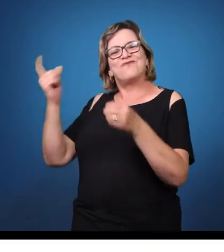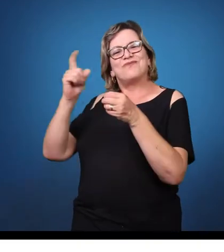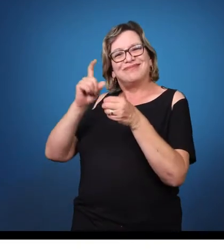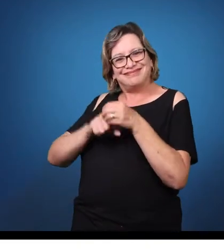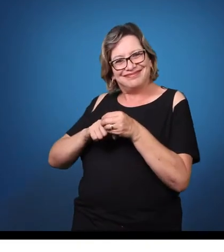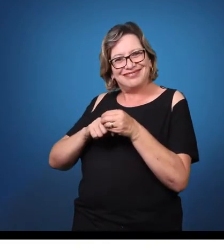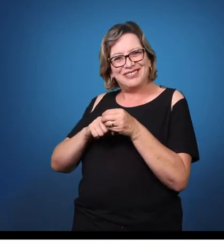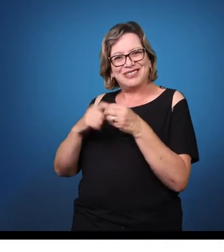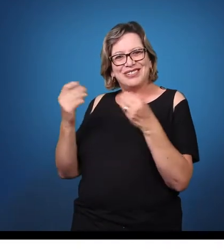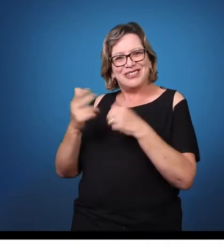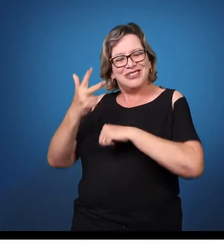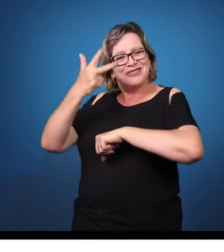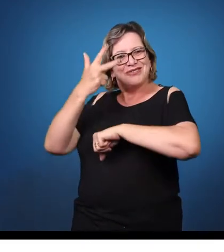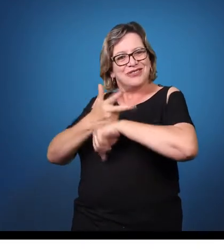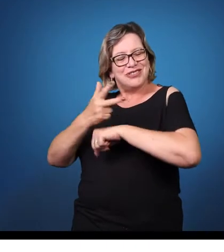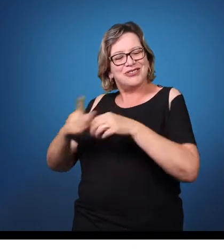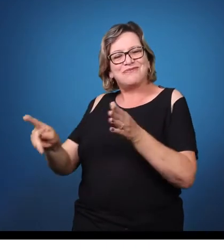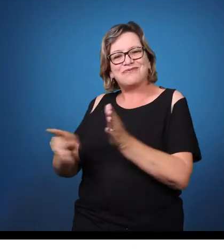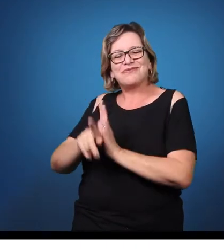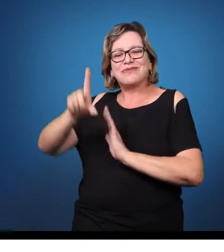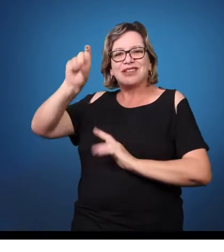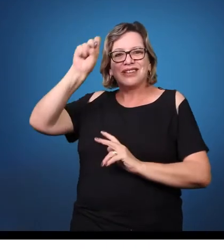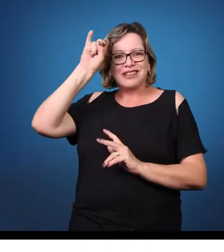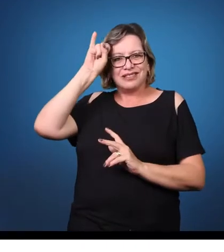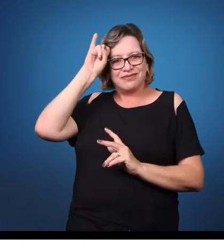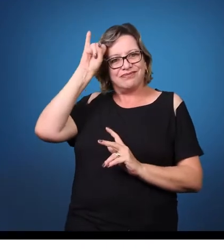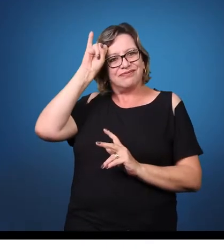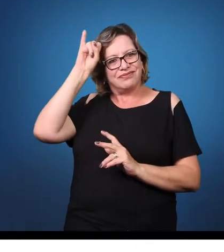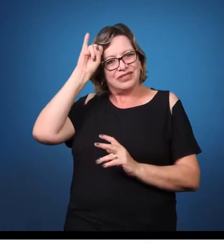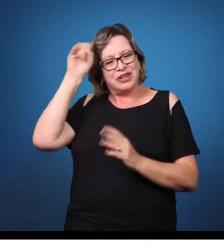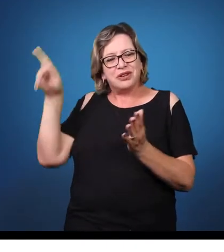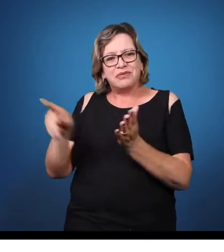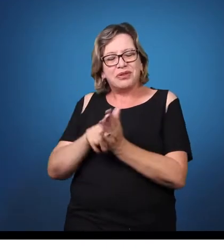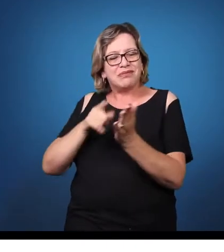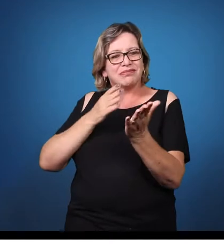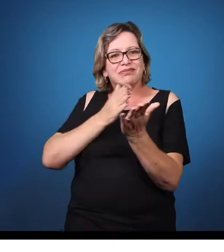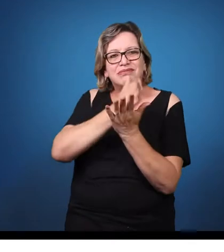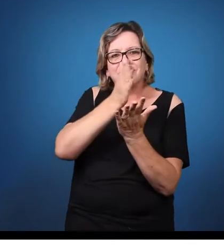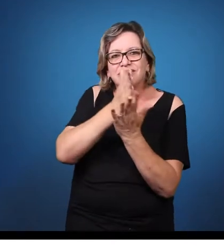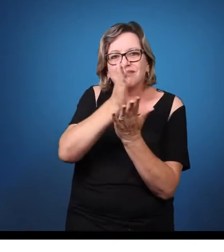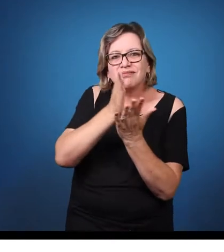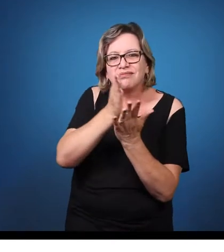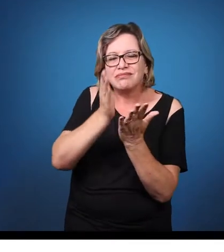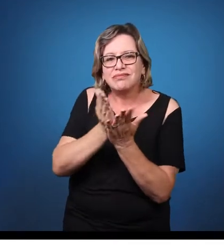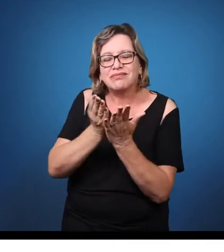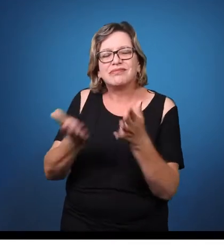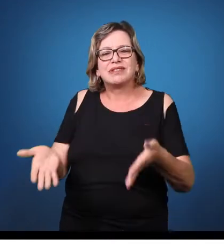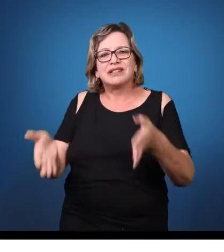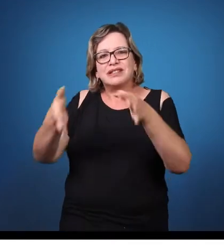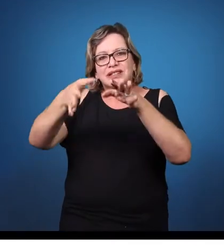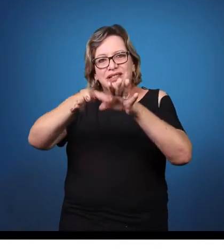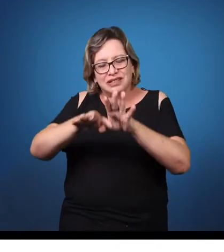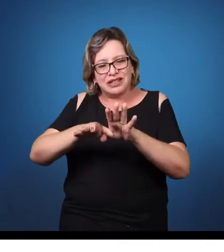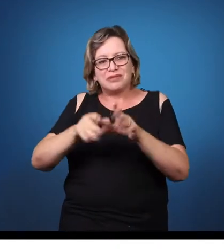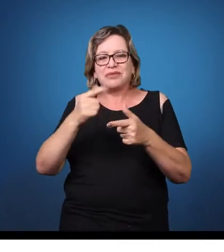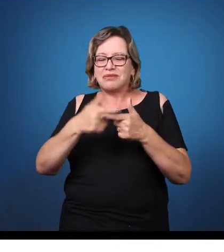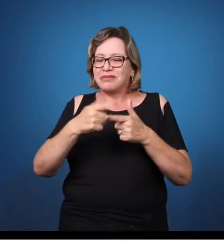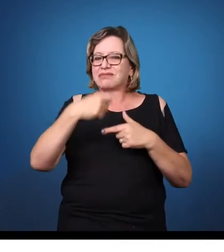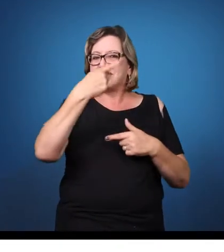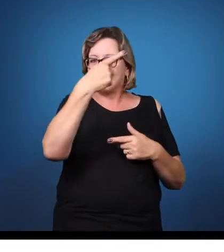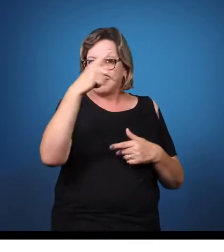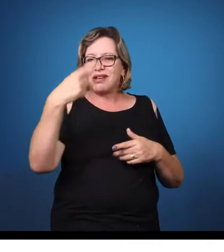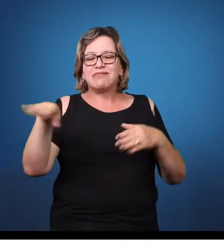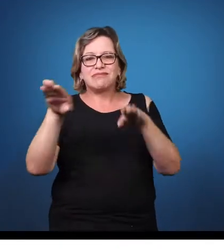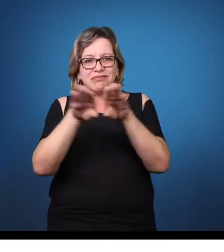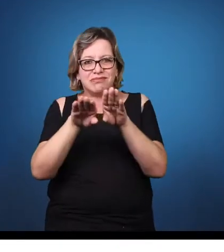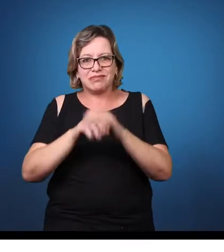é sua. Professora Miriam, vamos agora para o universo escolar. Que orientações seriam possíveis para professores nos seus